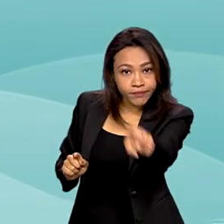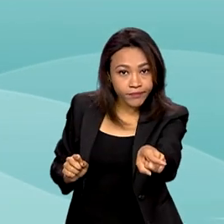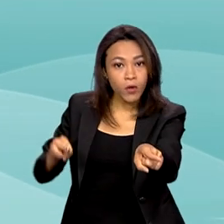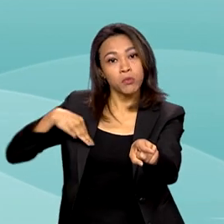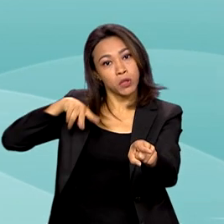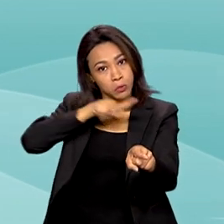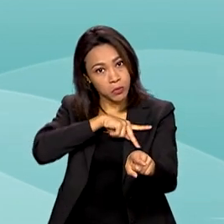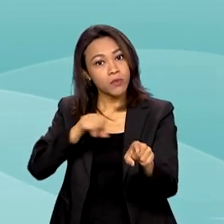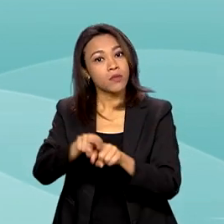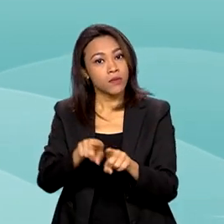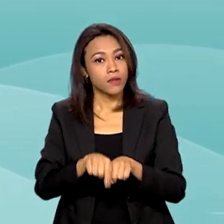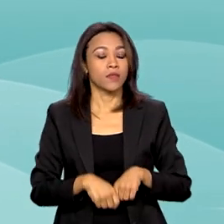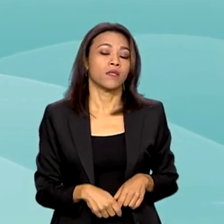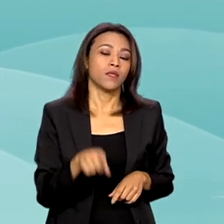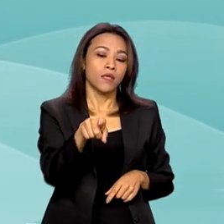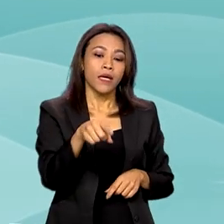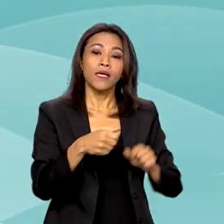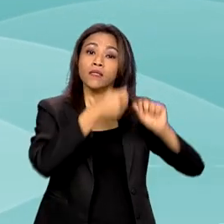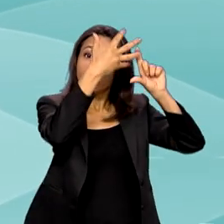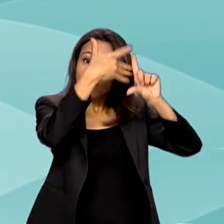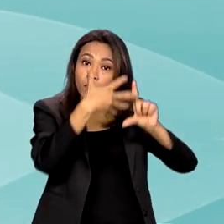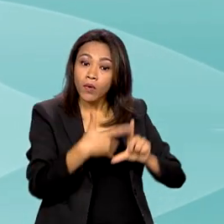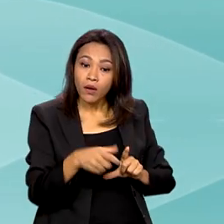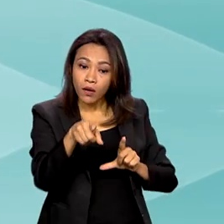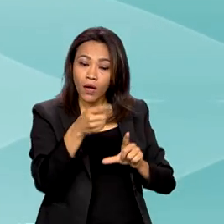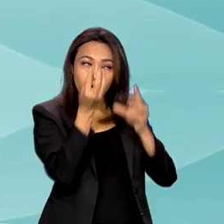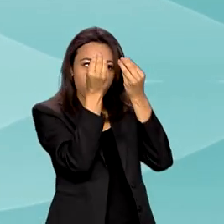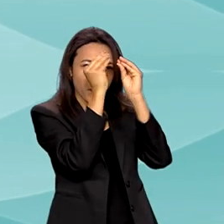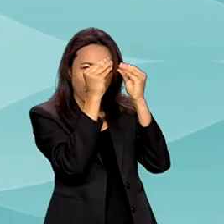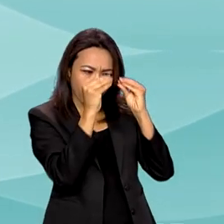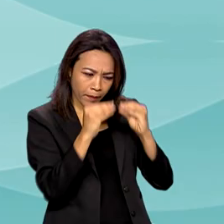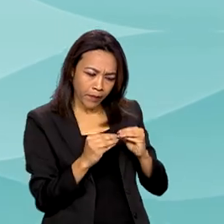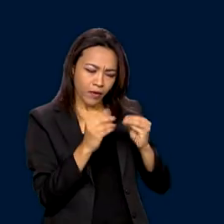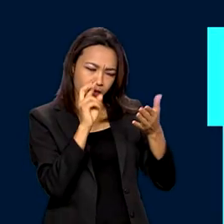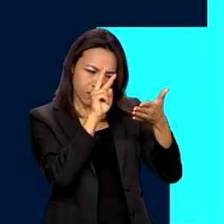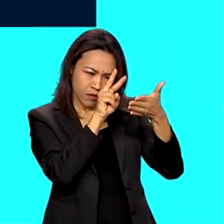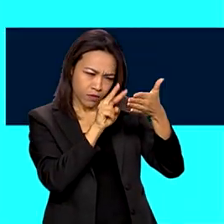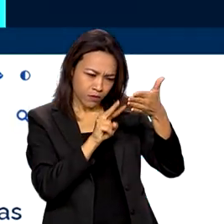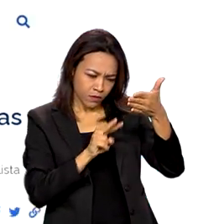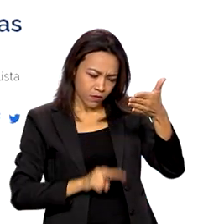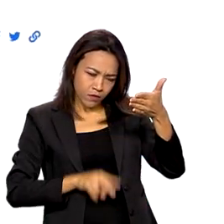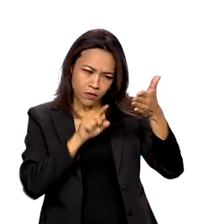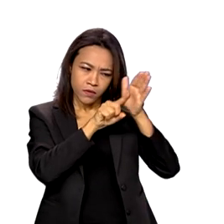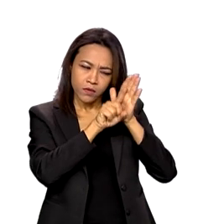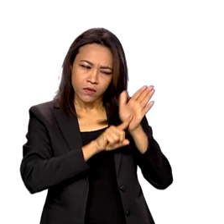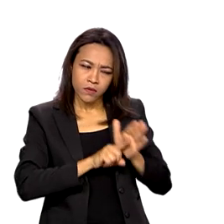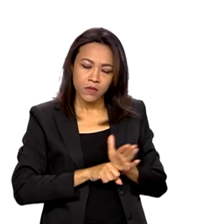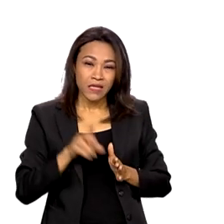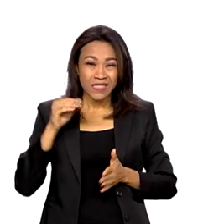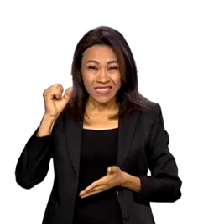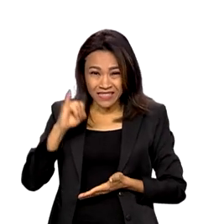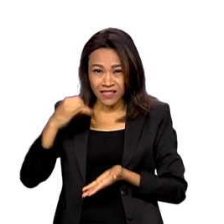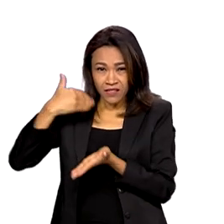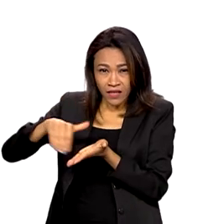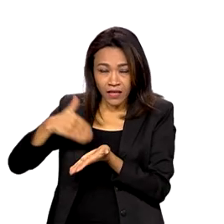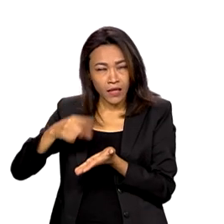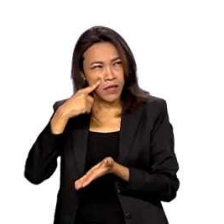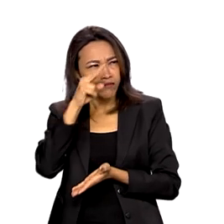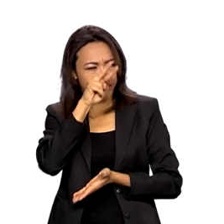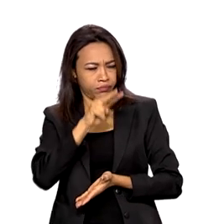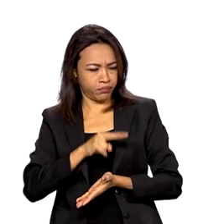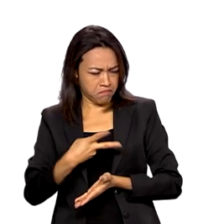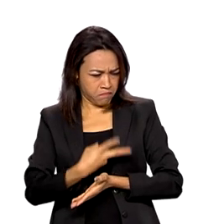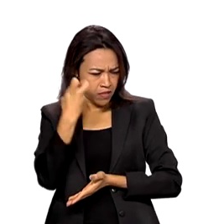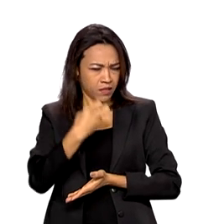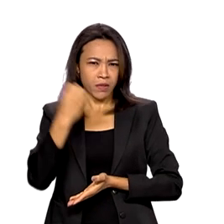feitas por meio de um formulário digital vão ser investigadas e se a Senacom identificar eventuais práticas